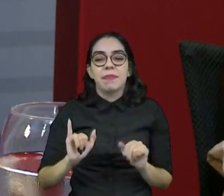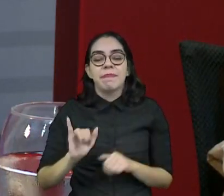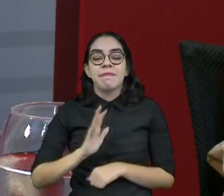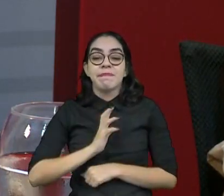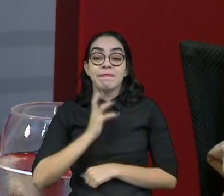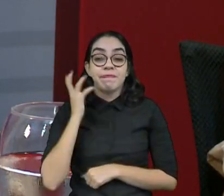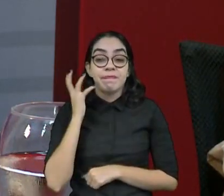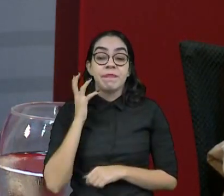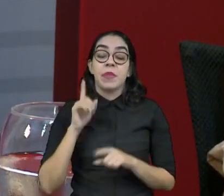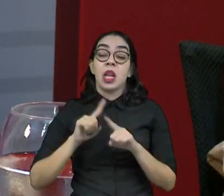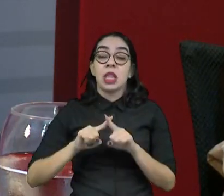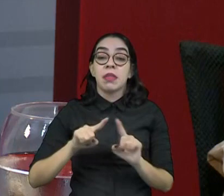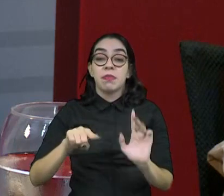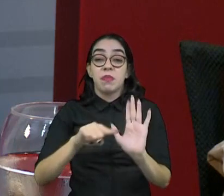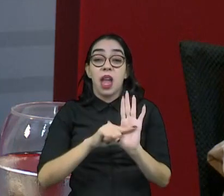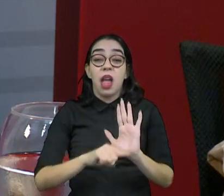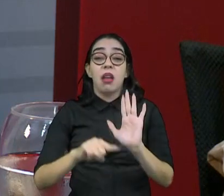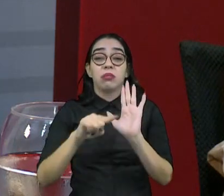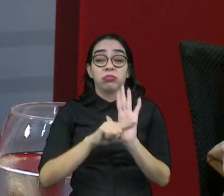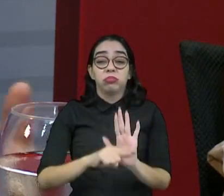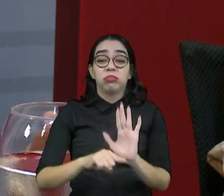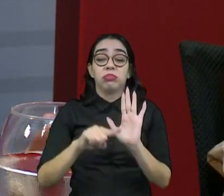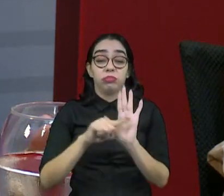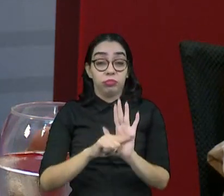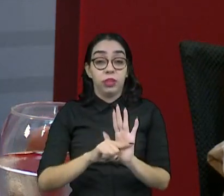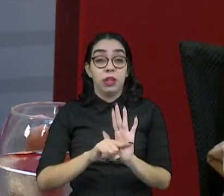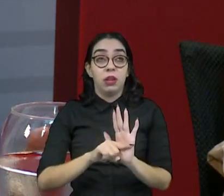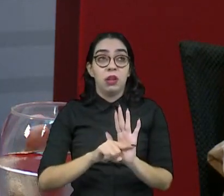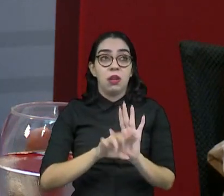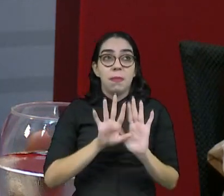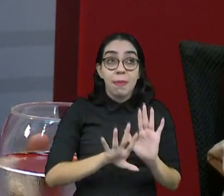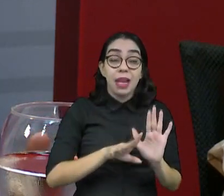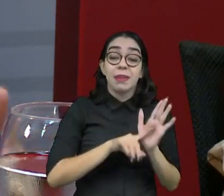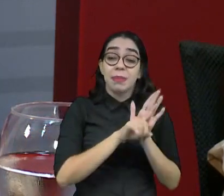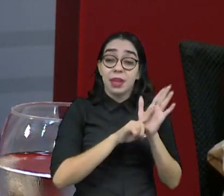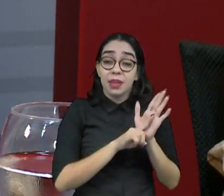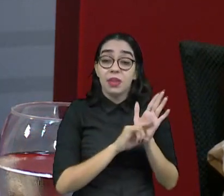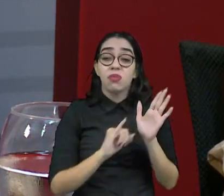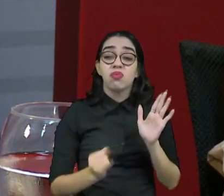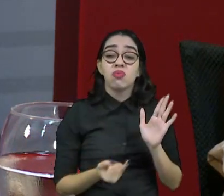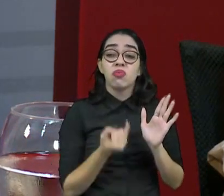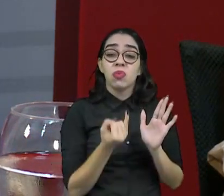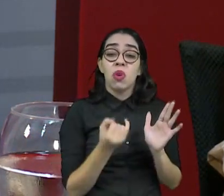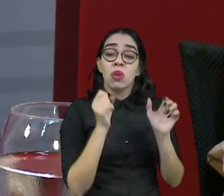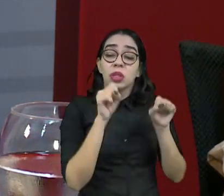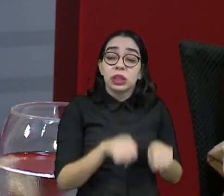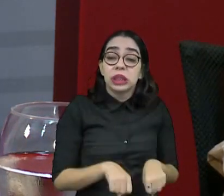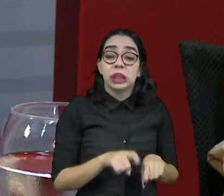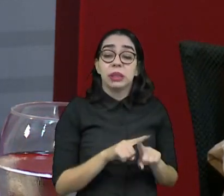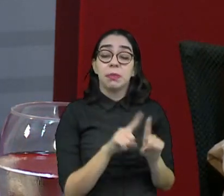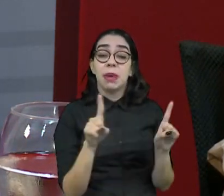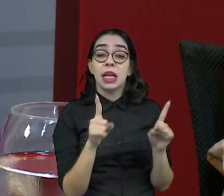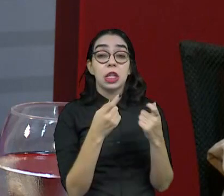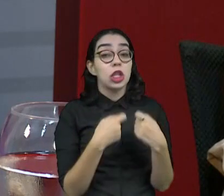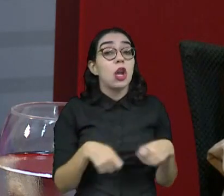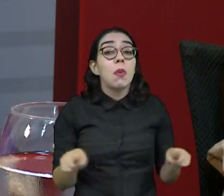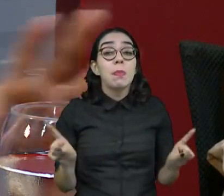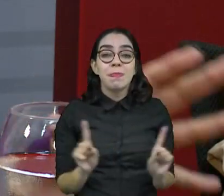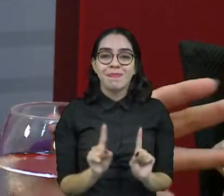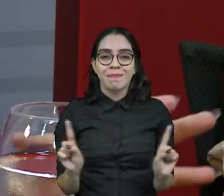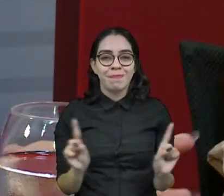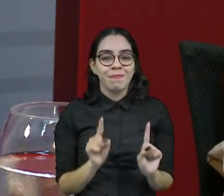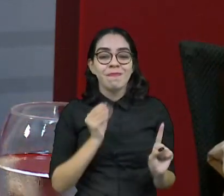negativa a questão da pesquisa. É necessária a pesquisa? Ela não é necessária para estar o